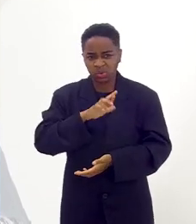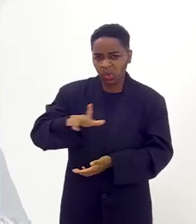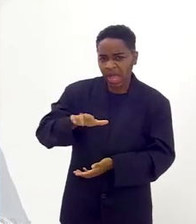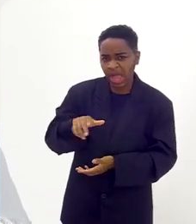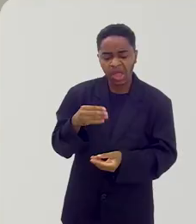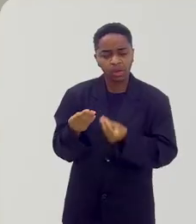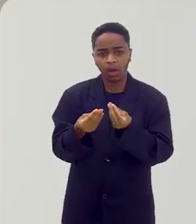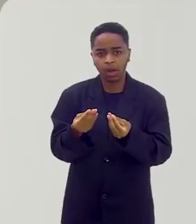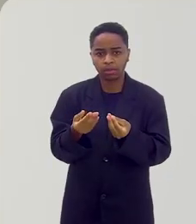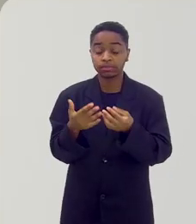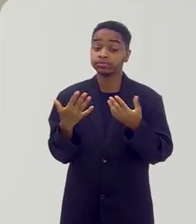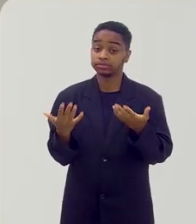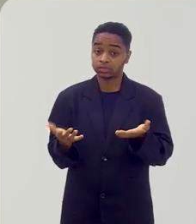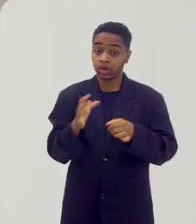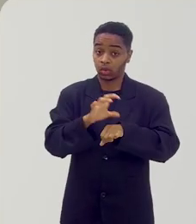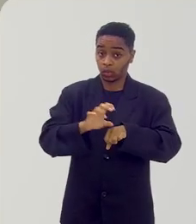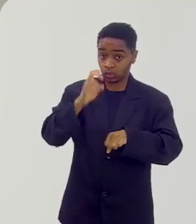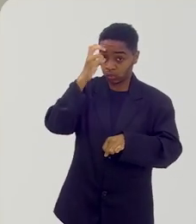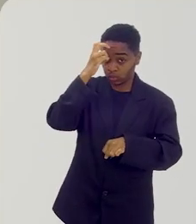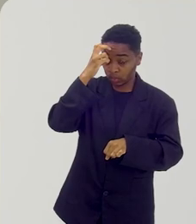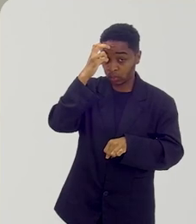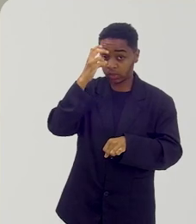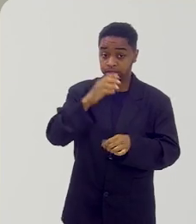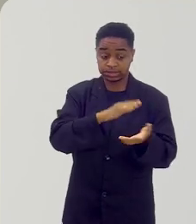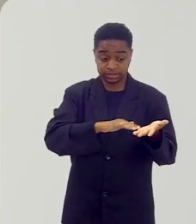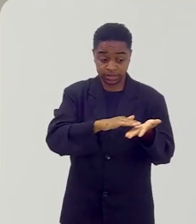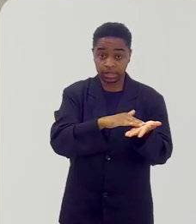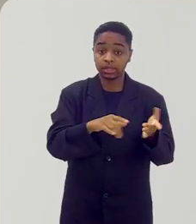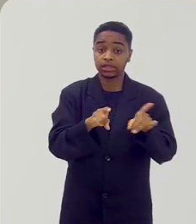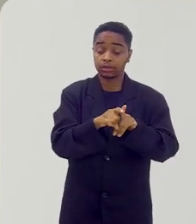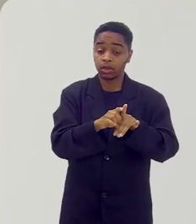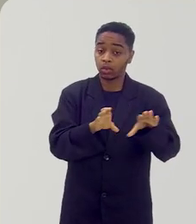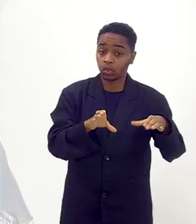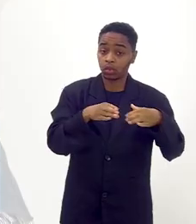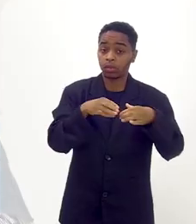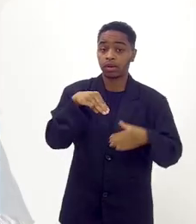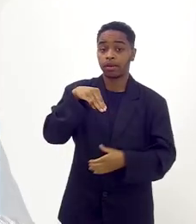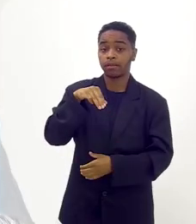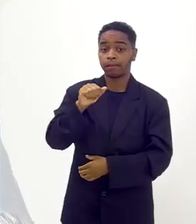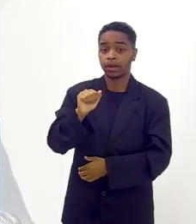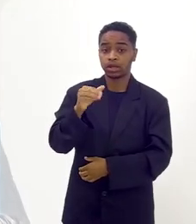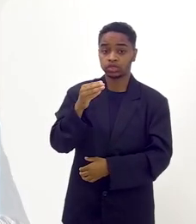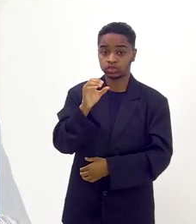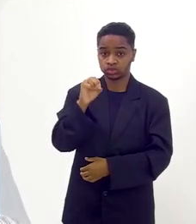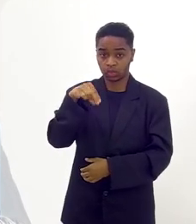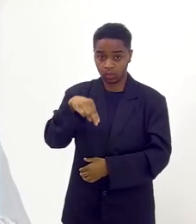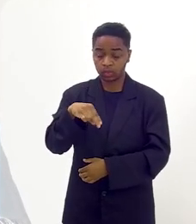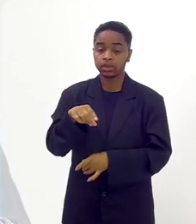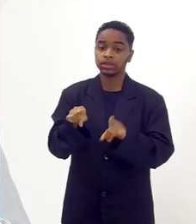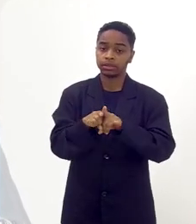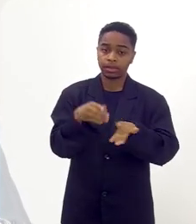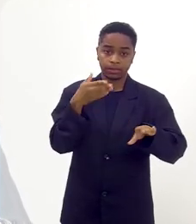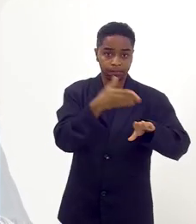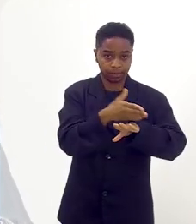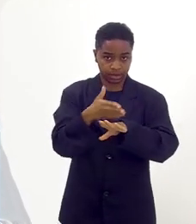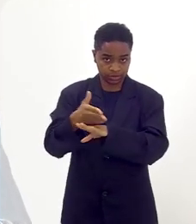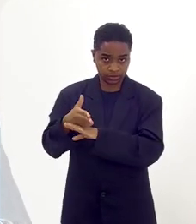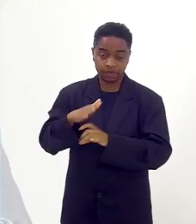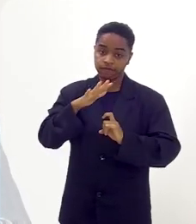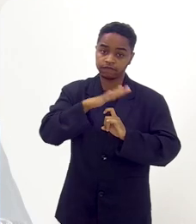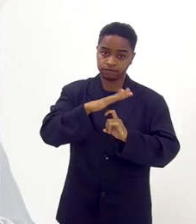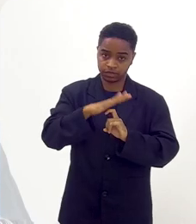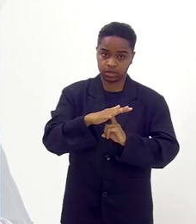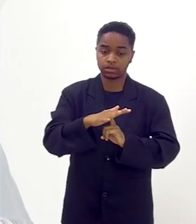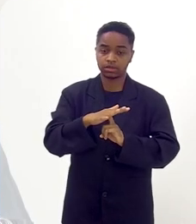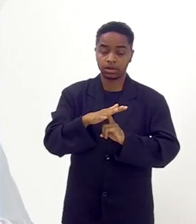ou não uma religião, então, tanto a cultura cigana quanto a sociedade maçônica fazem parte da